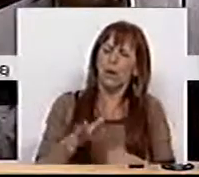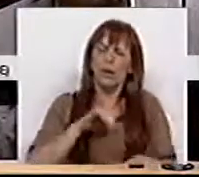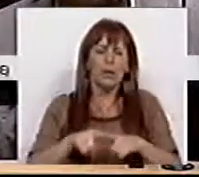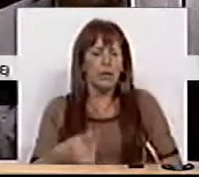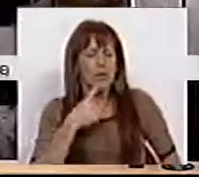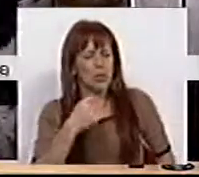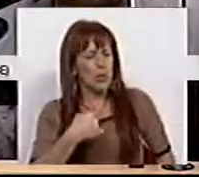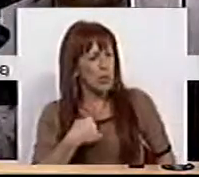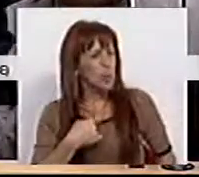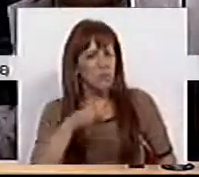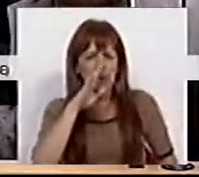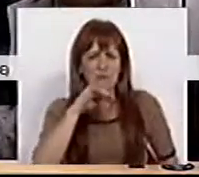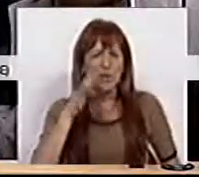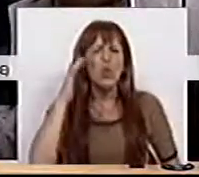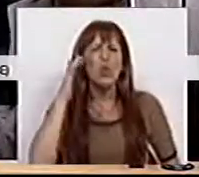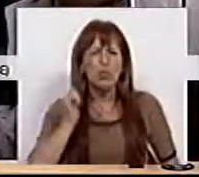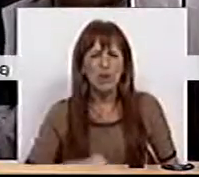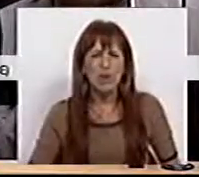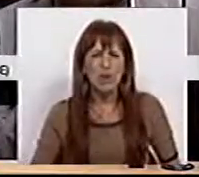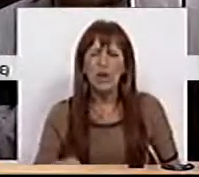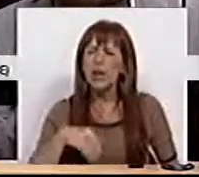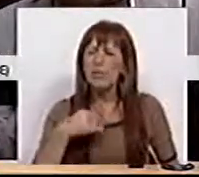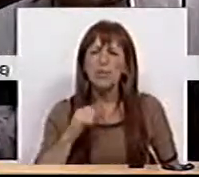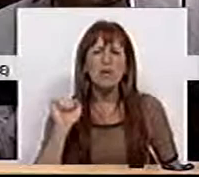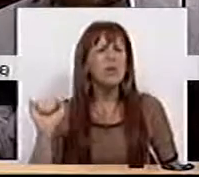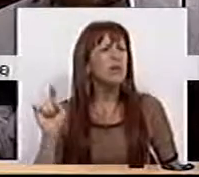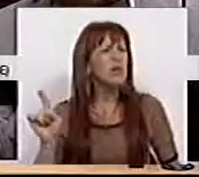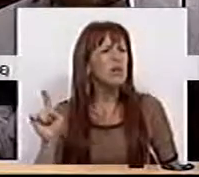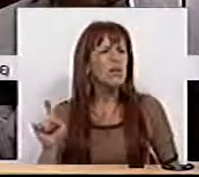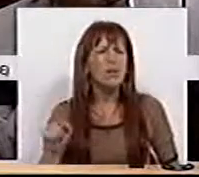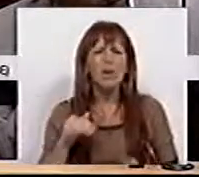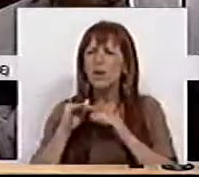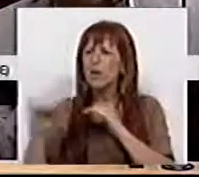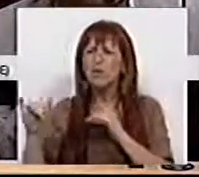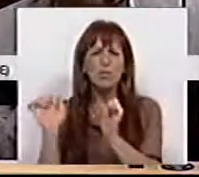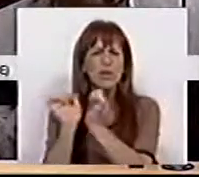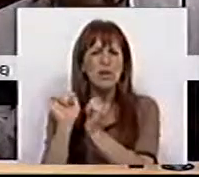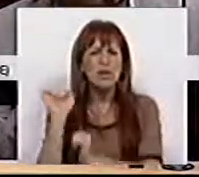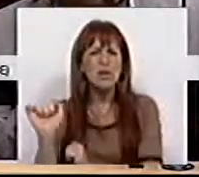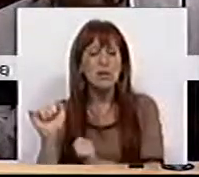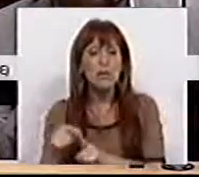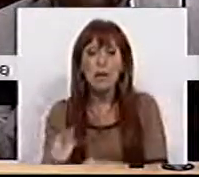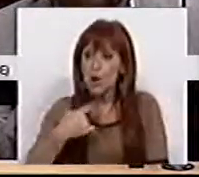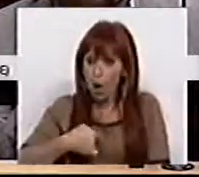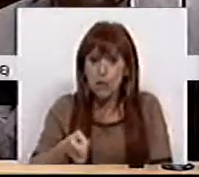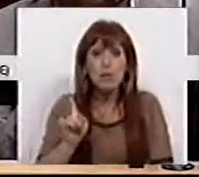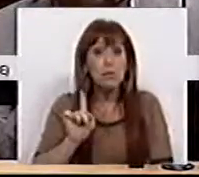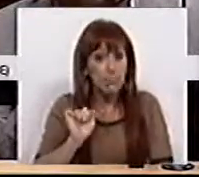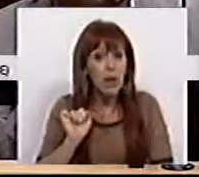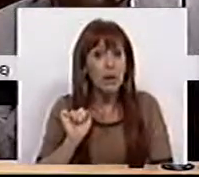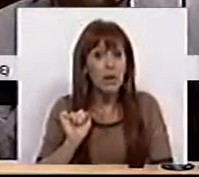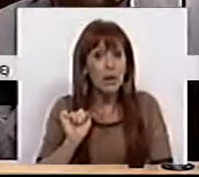Deputado, pergunta-nos por números e preocupa-se com a sustentabilidade da segurança social e nós também.